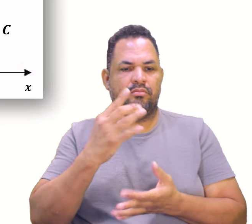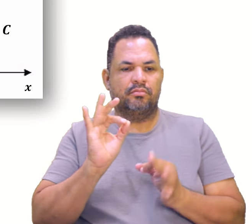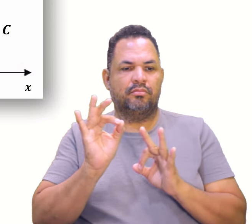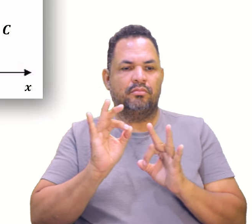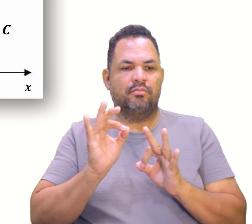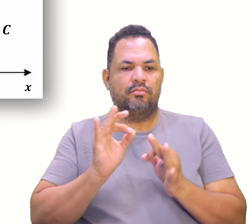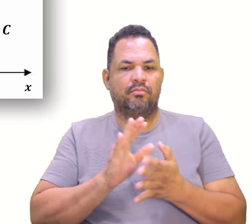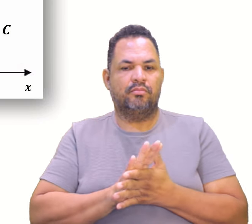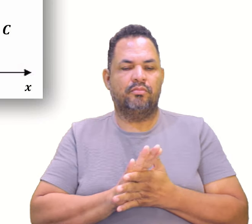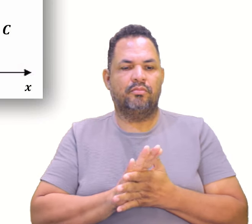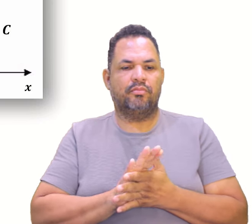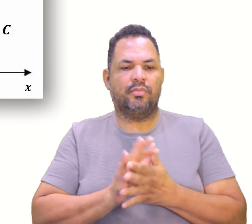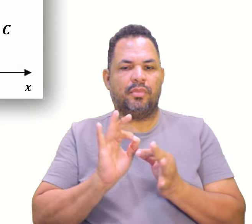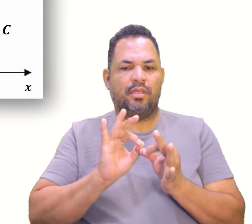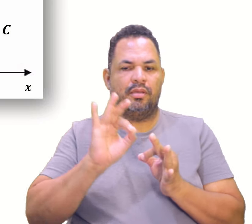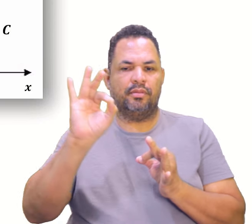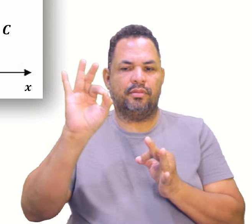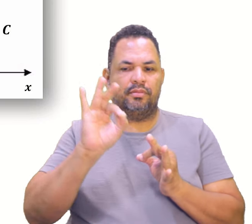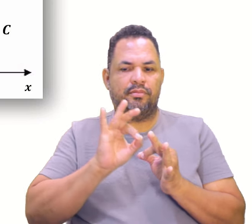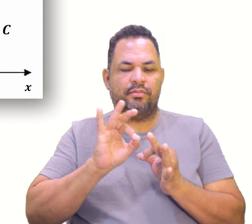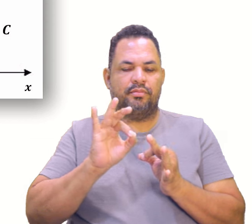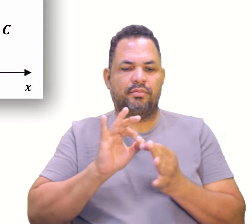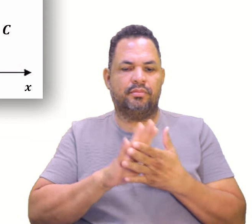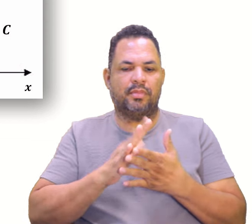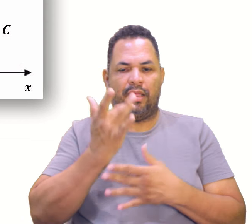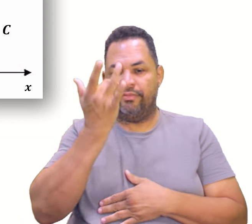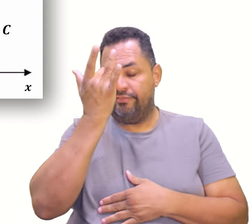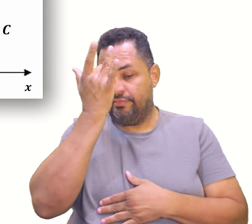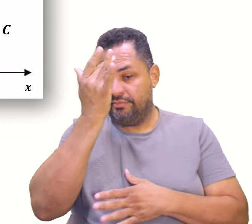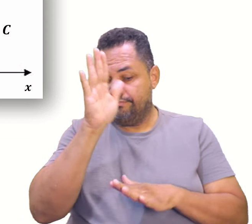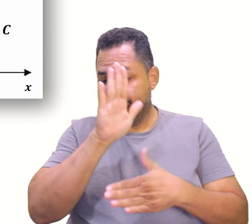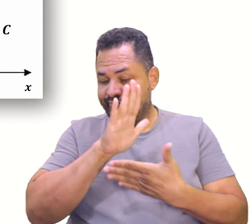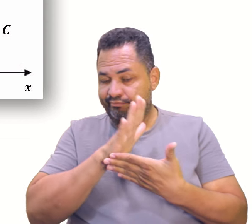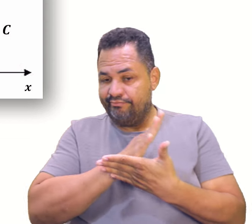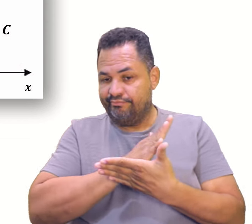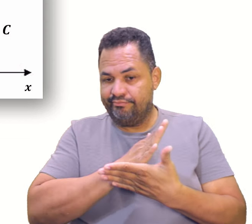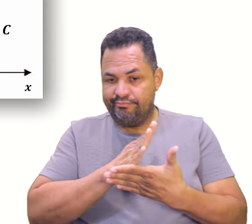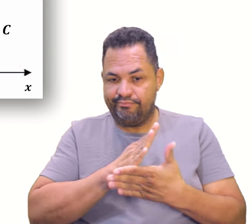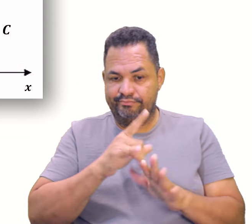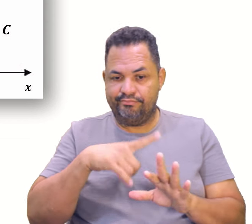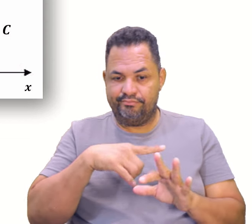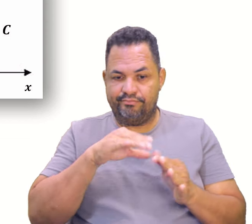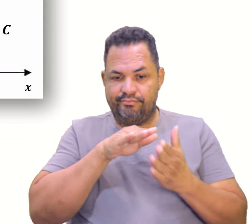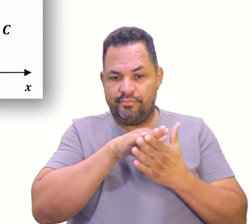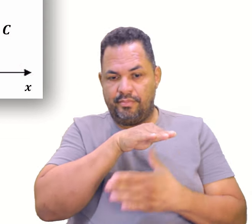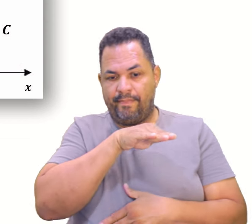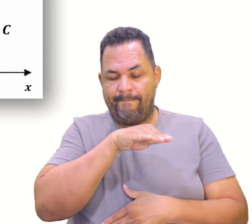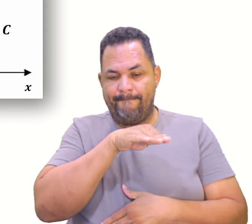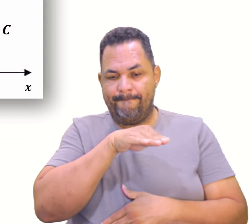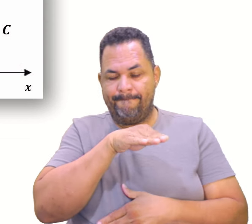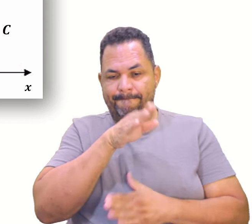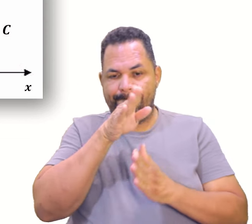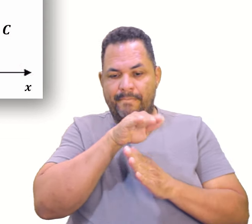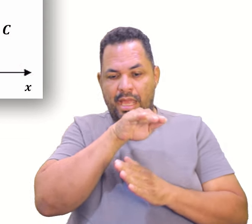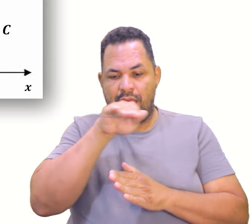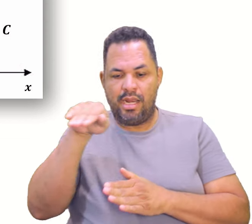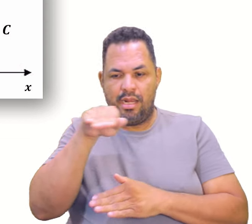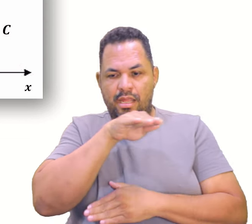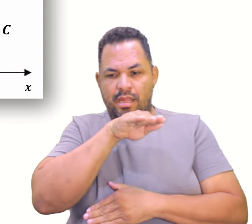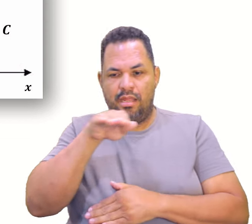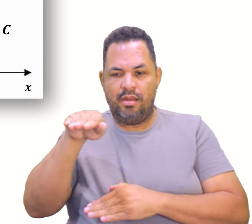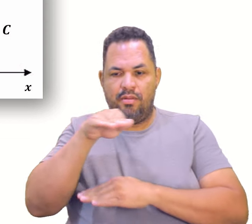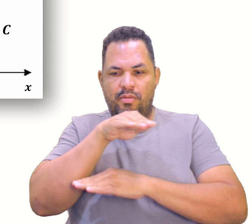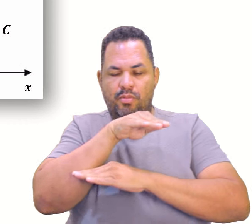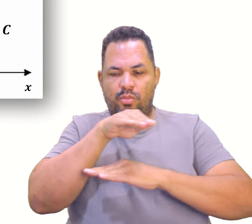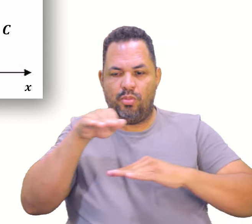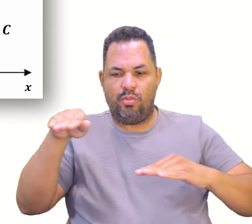da menor linha reta que os liga, né? Então, às vezes, está fácil, porque quando está paralelo ao eixo X ou paralelo ao eixo Y, aí o que